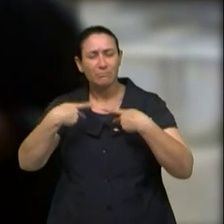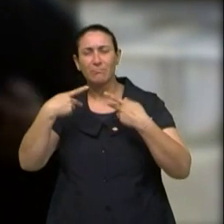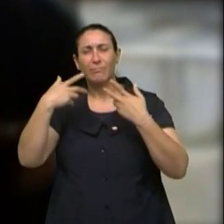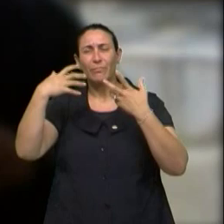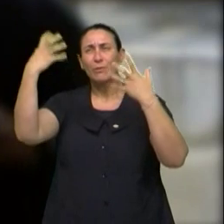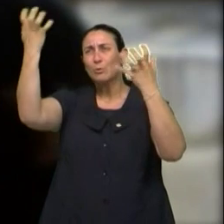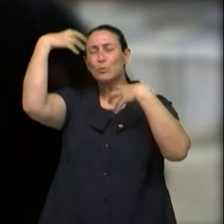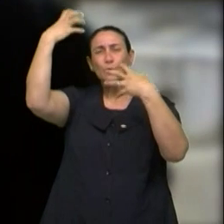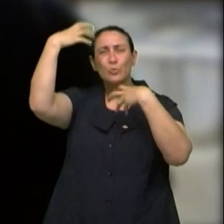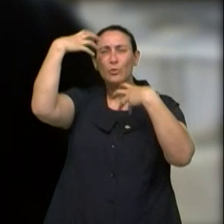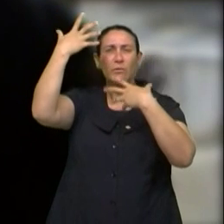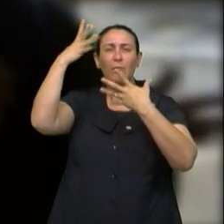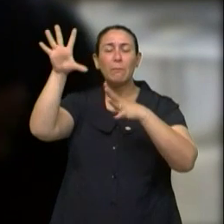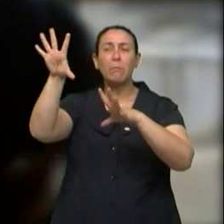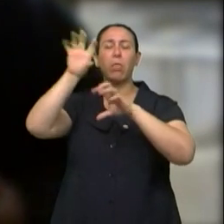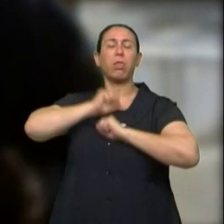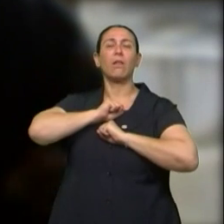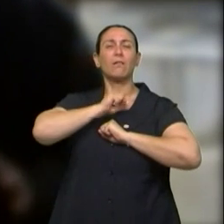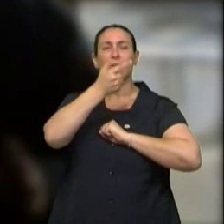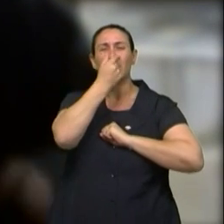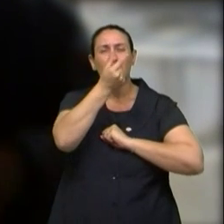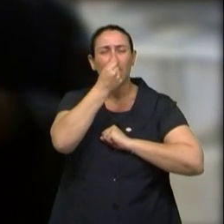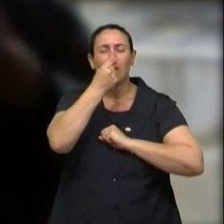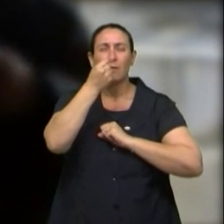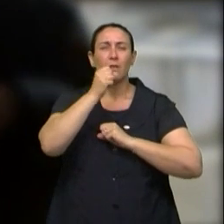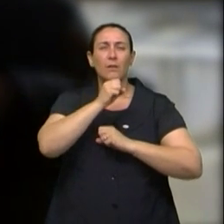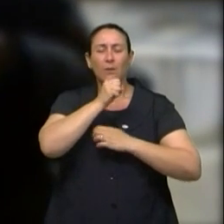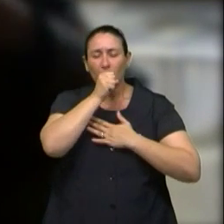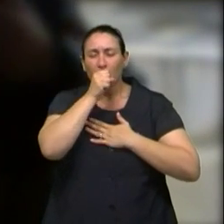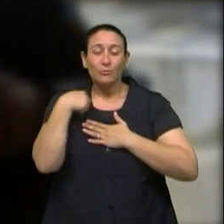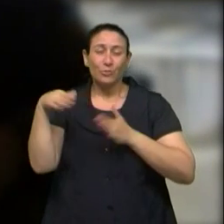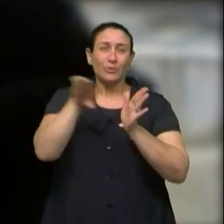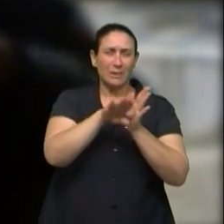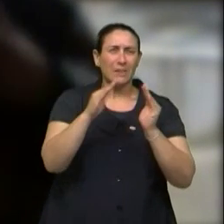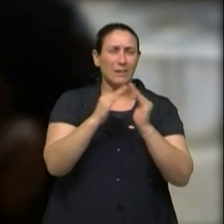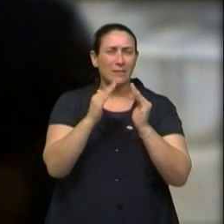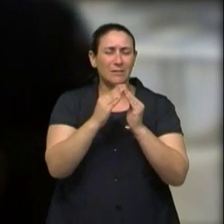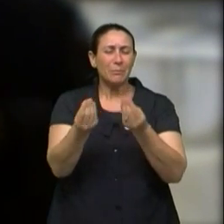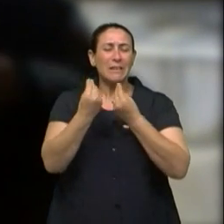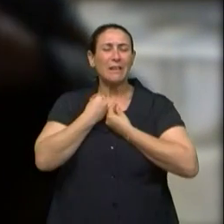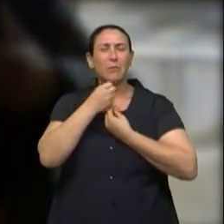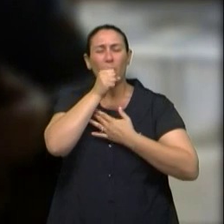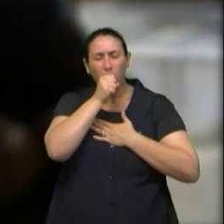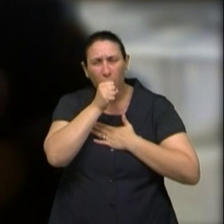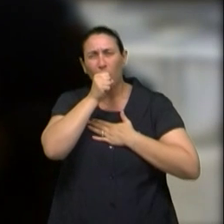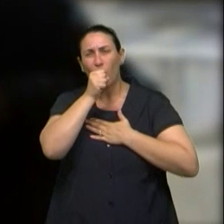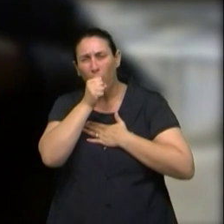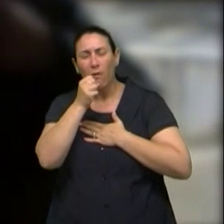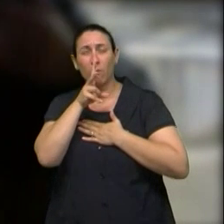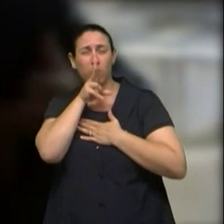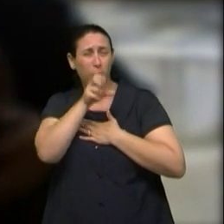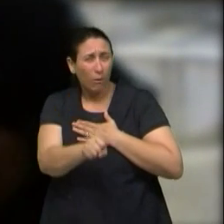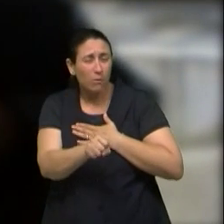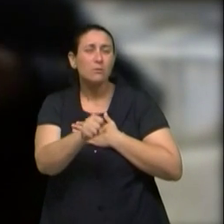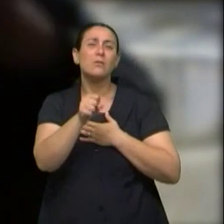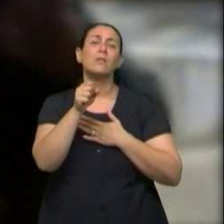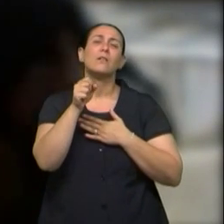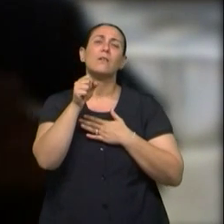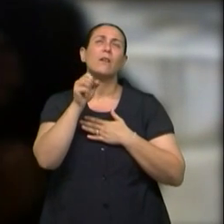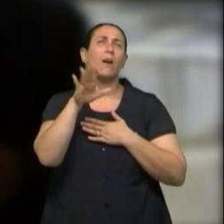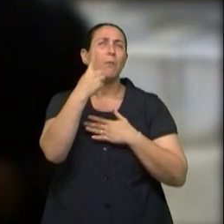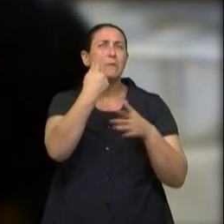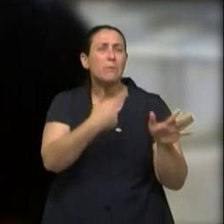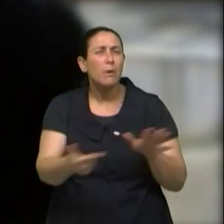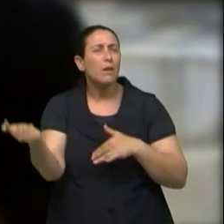tomei banho. Eu passei o dia inteiro, depois cheguei em casa, tomei banho. Começou aquelas tosse de cinco dias, uma semana,